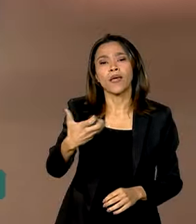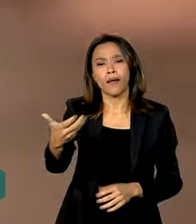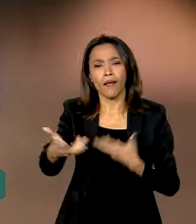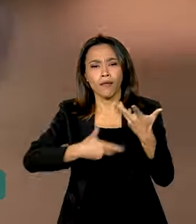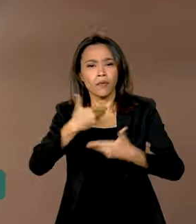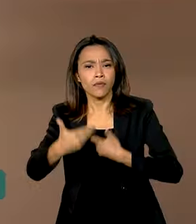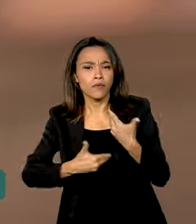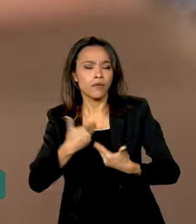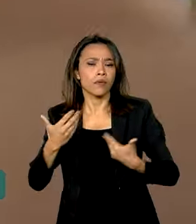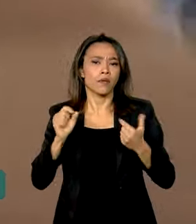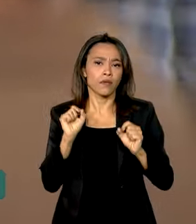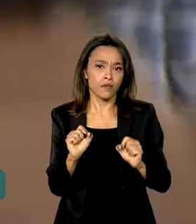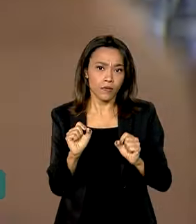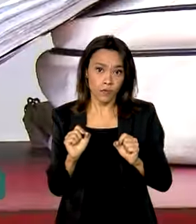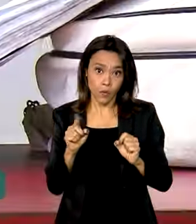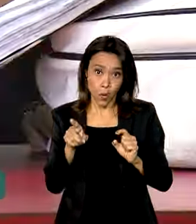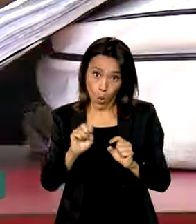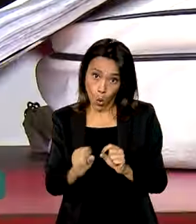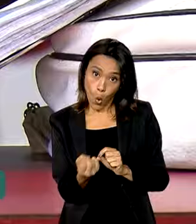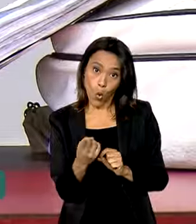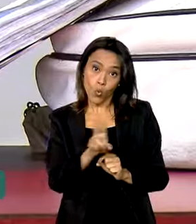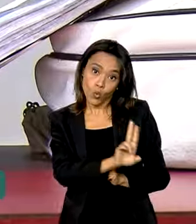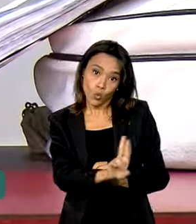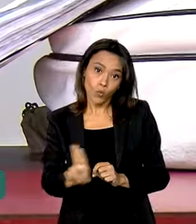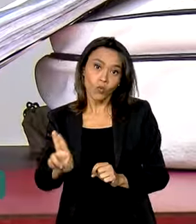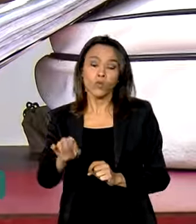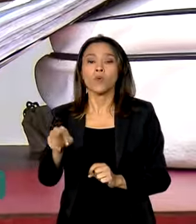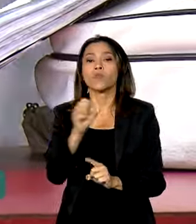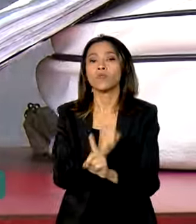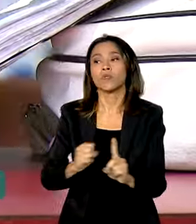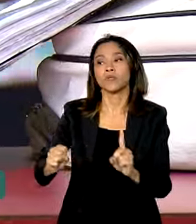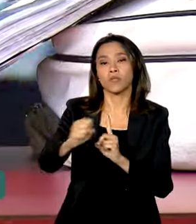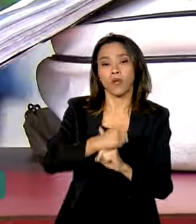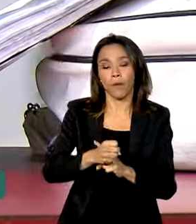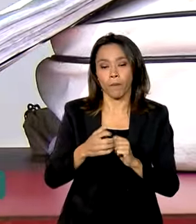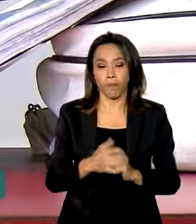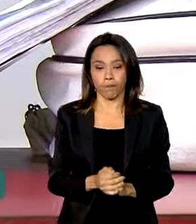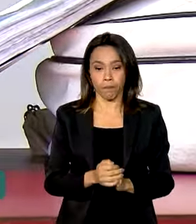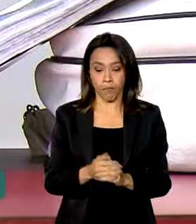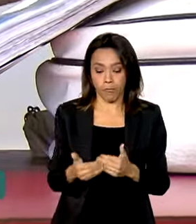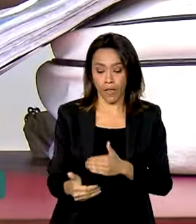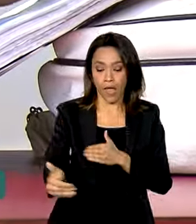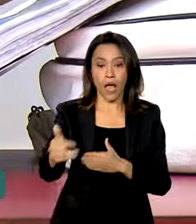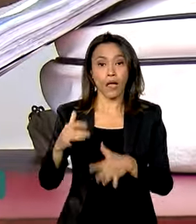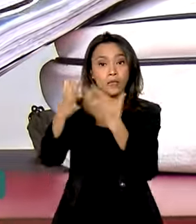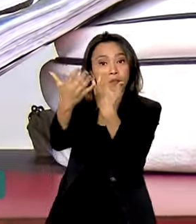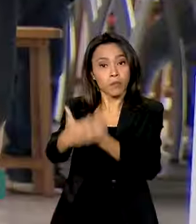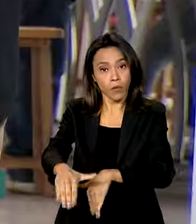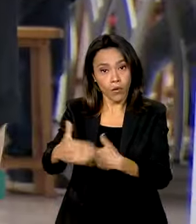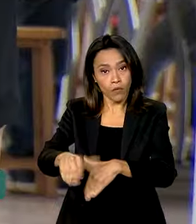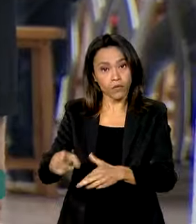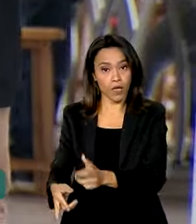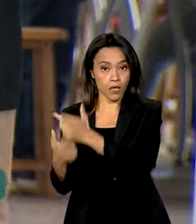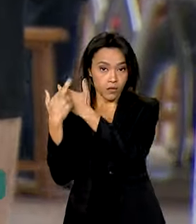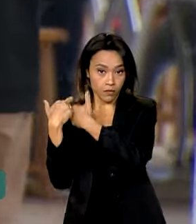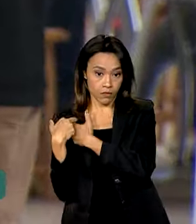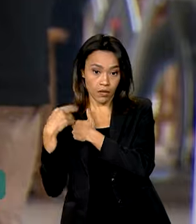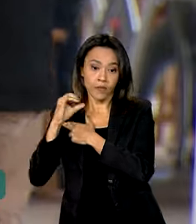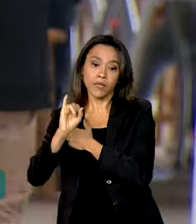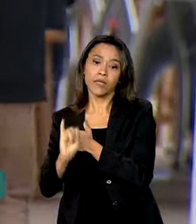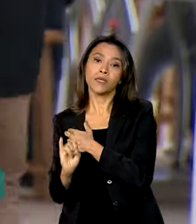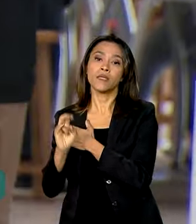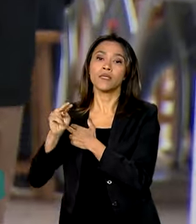especializado ou o uso de um nome social. A aplicação das provas vai ser realizada pelo Inep no dia